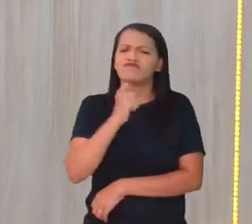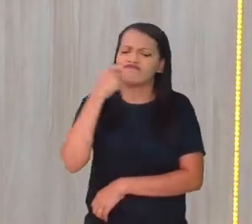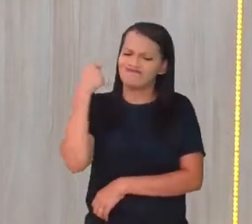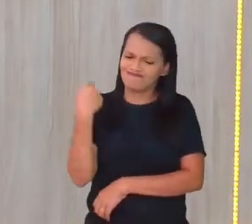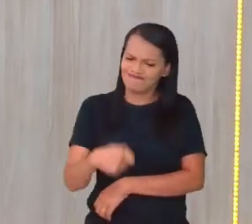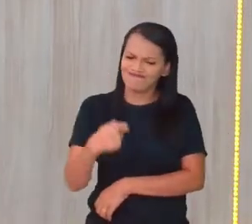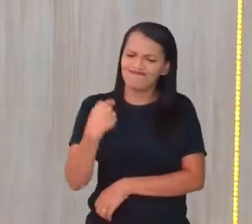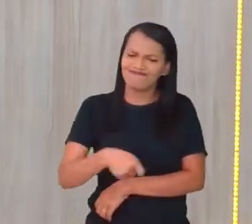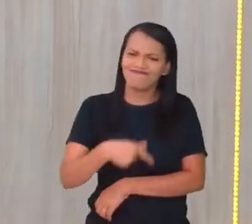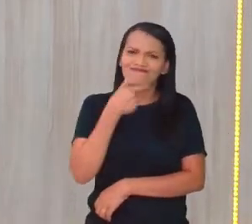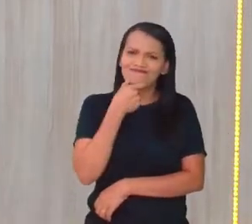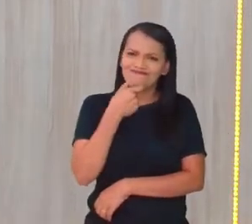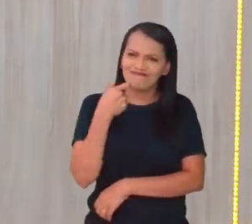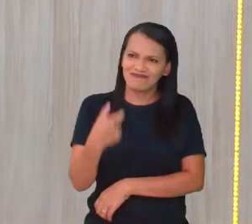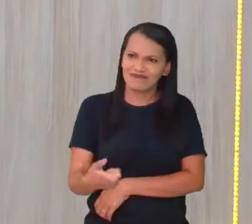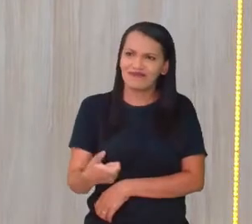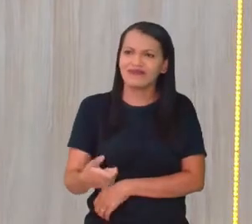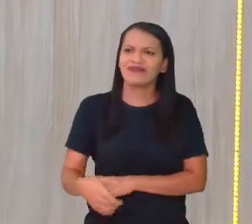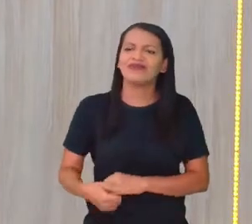macho que nem Guará.